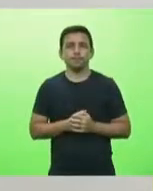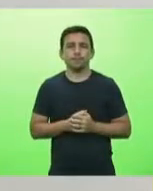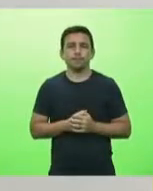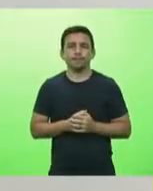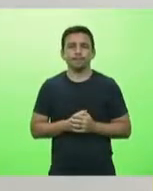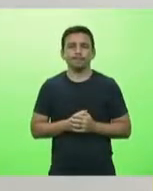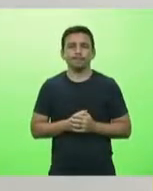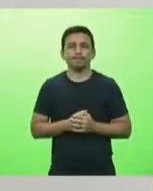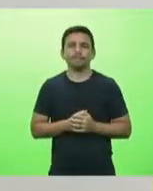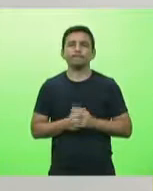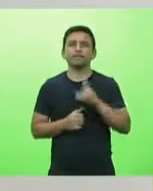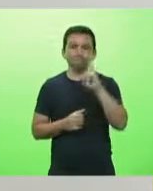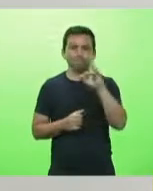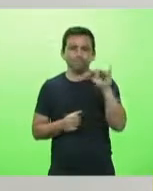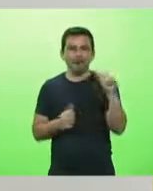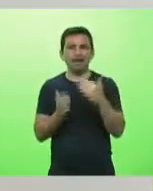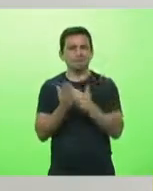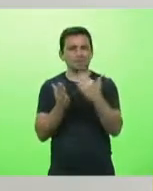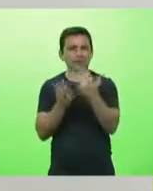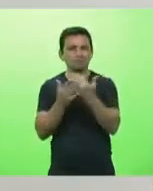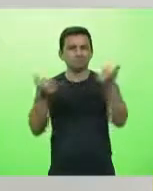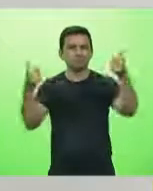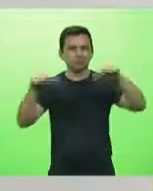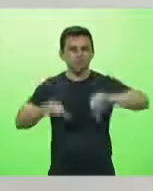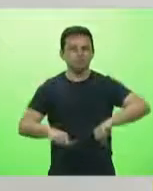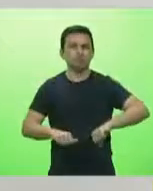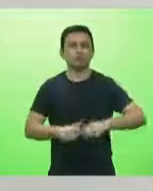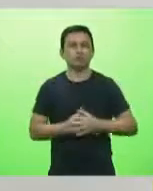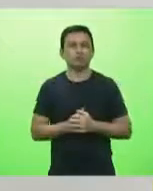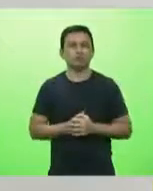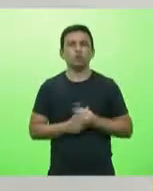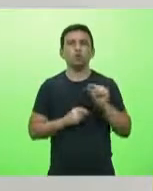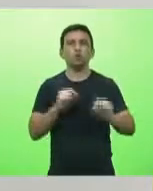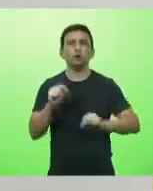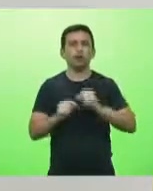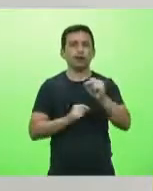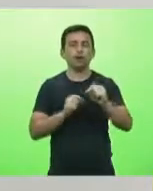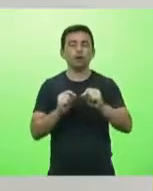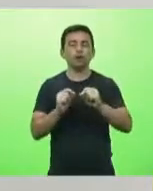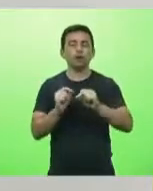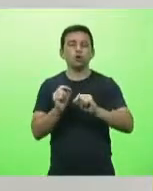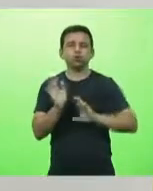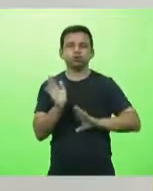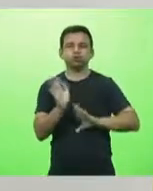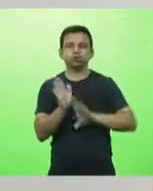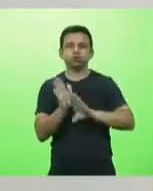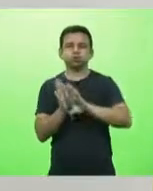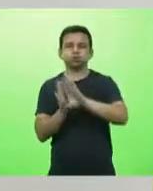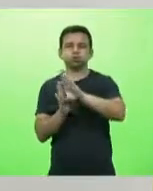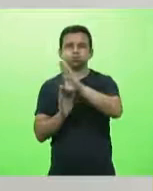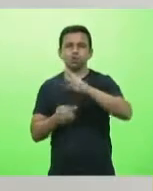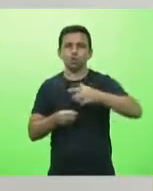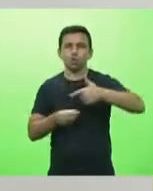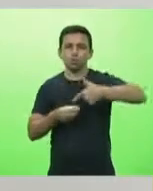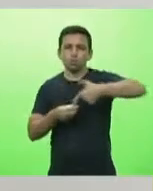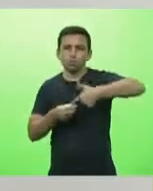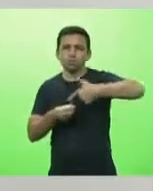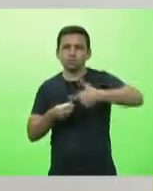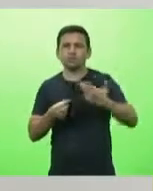uma bosta grande esse negócio, que é o aumento do combustível e do gás de cozinha.